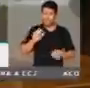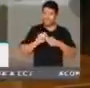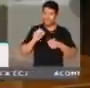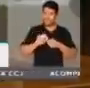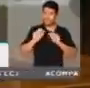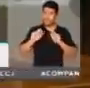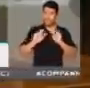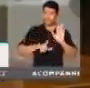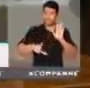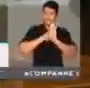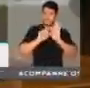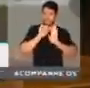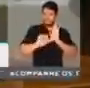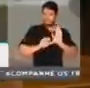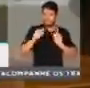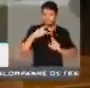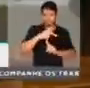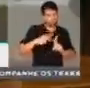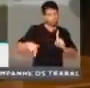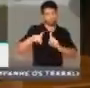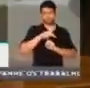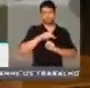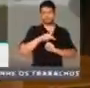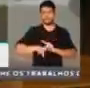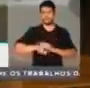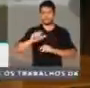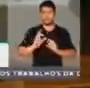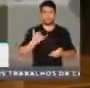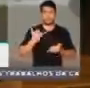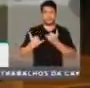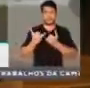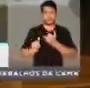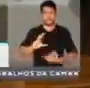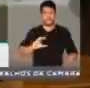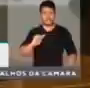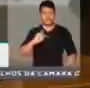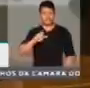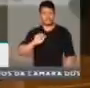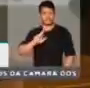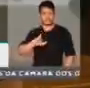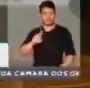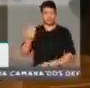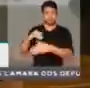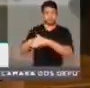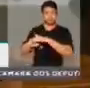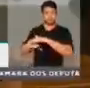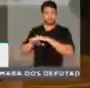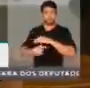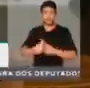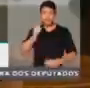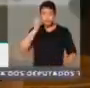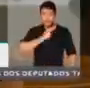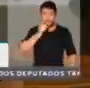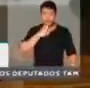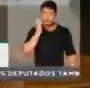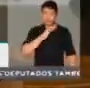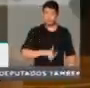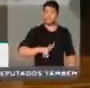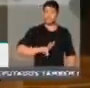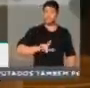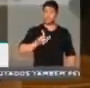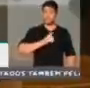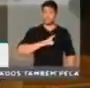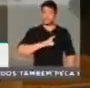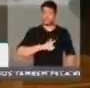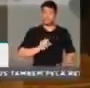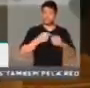reforma, ingratidão, privatizando os salários e em capitalização. As mulheres brasileiras ficarão prejudicadas. Vão